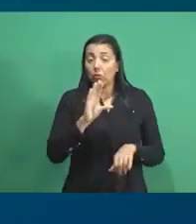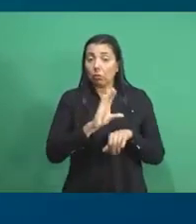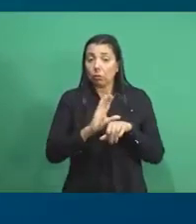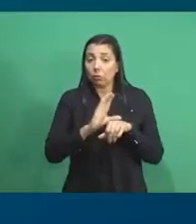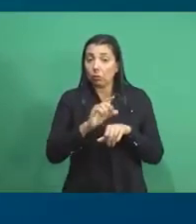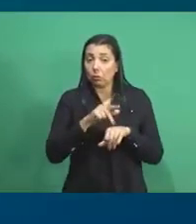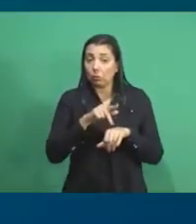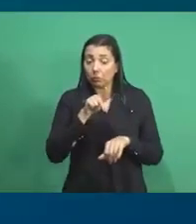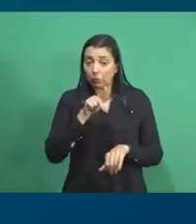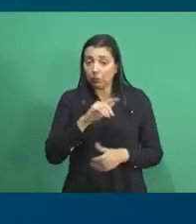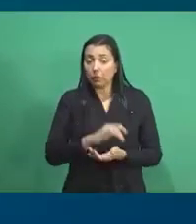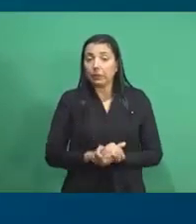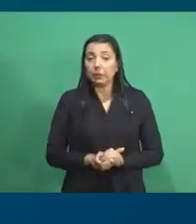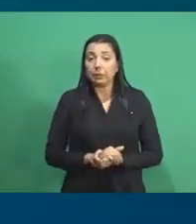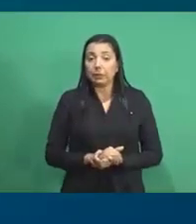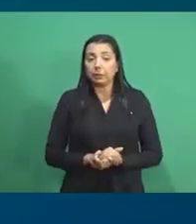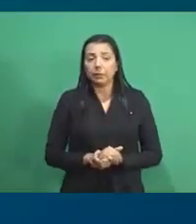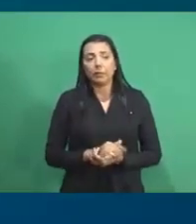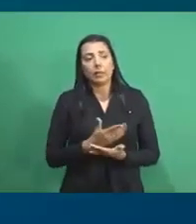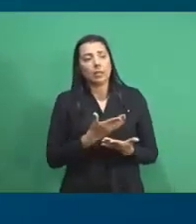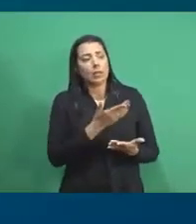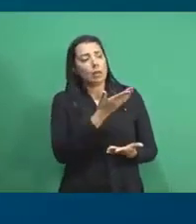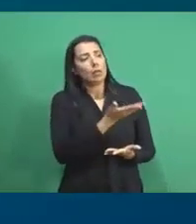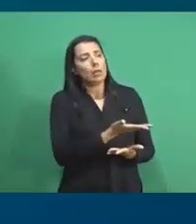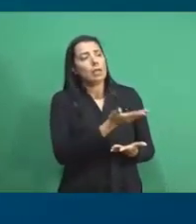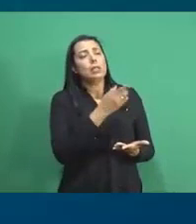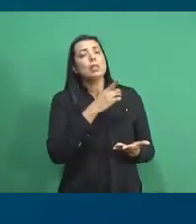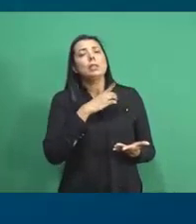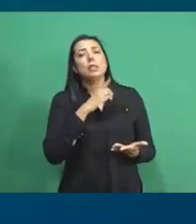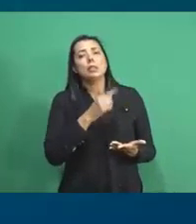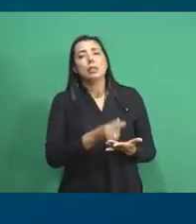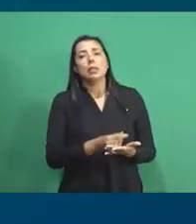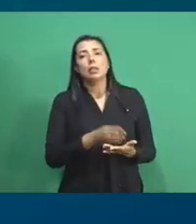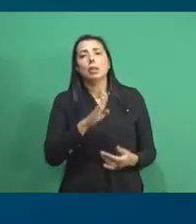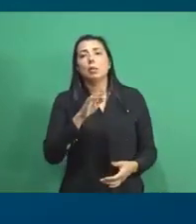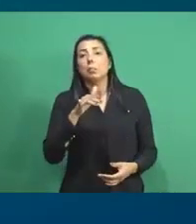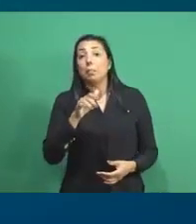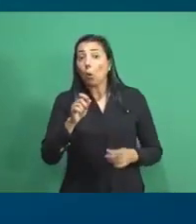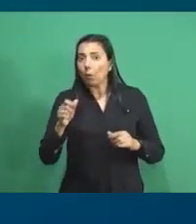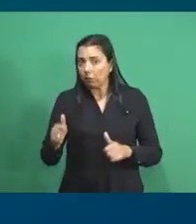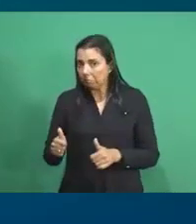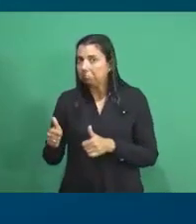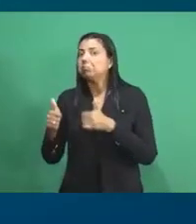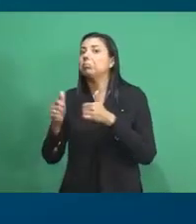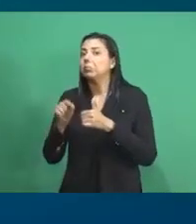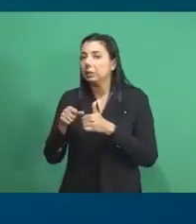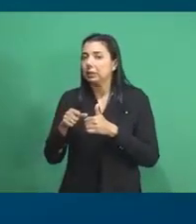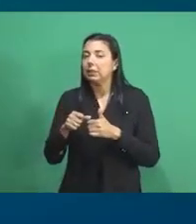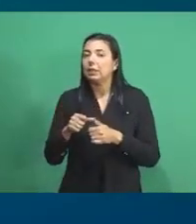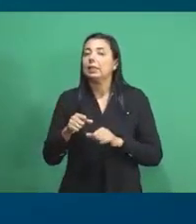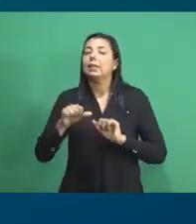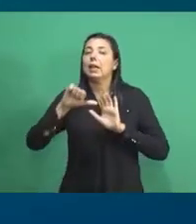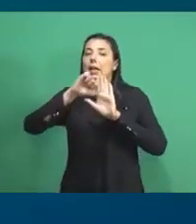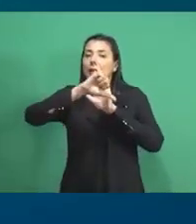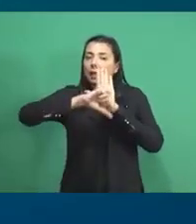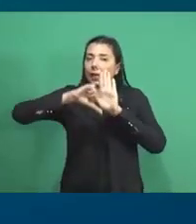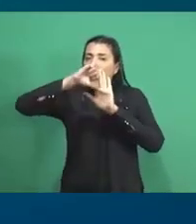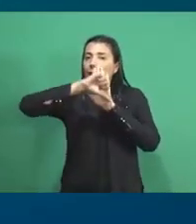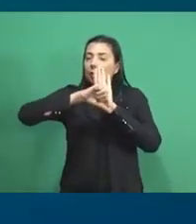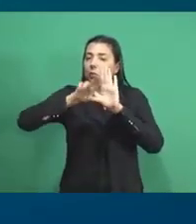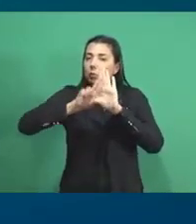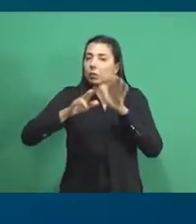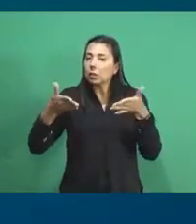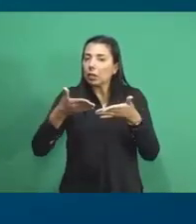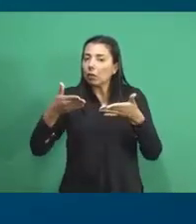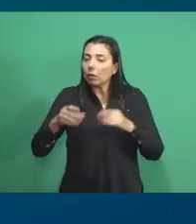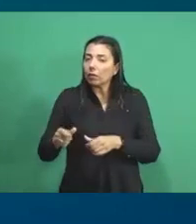pós-graduação, entre eles com boas qualificações da CAPES. Recebemos agora uma